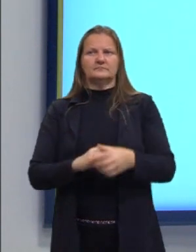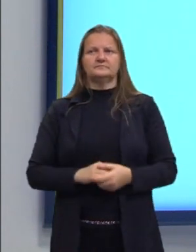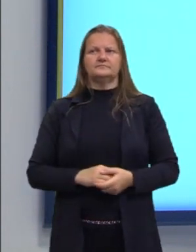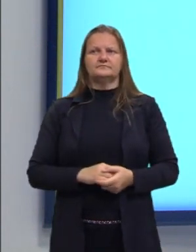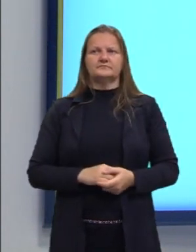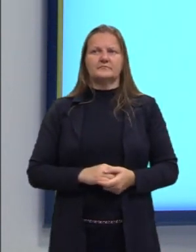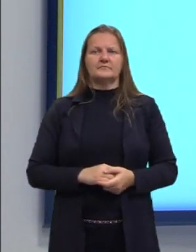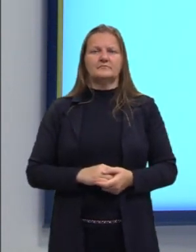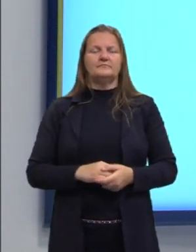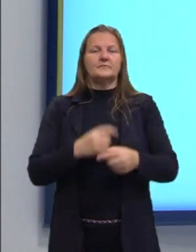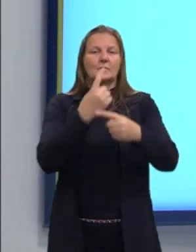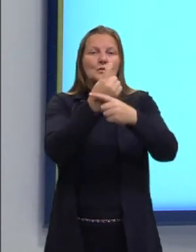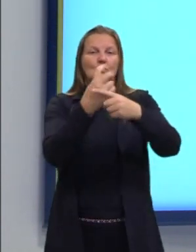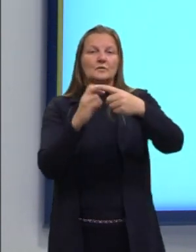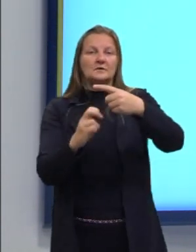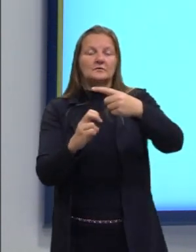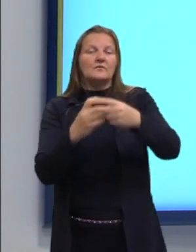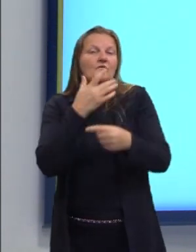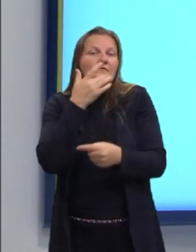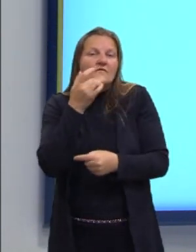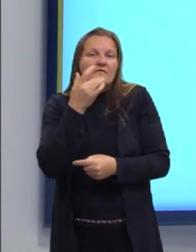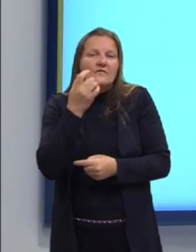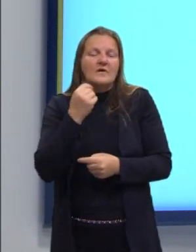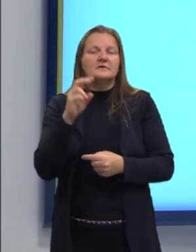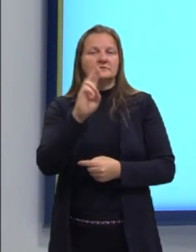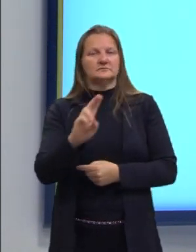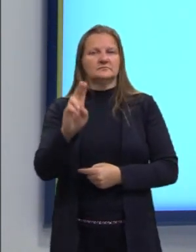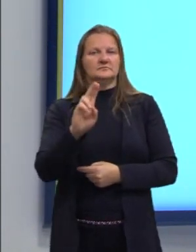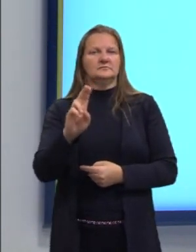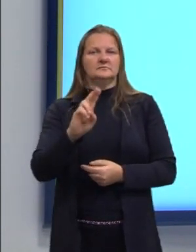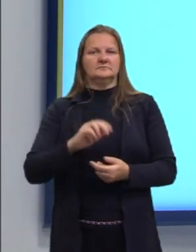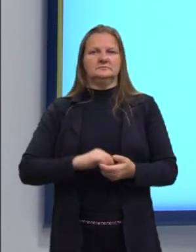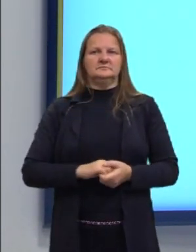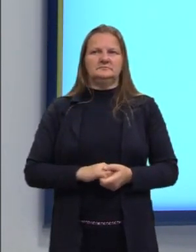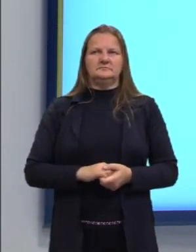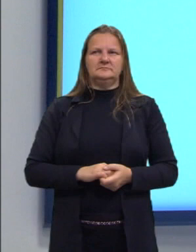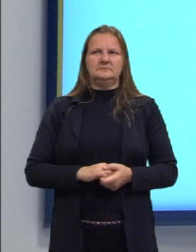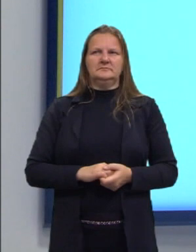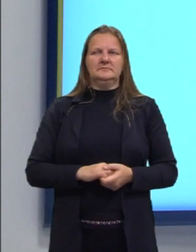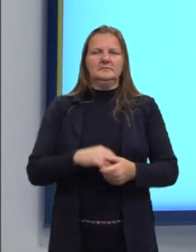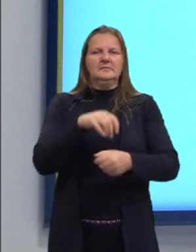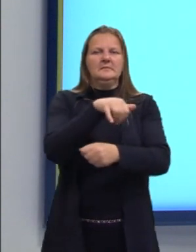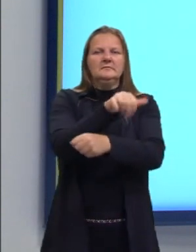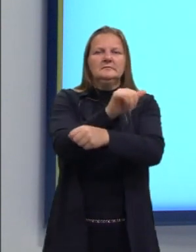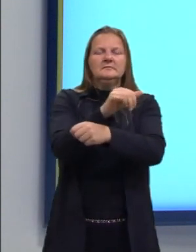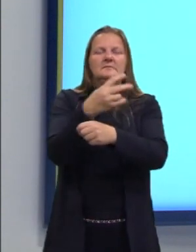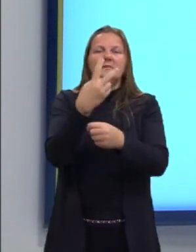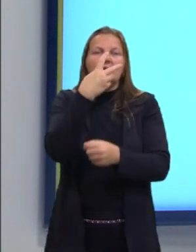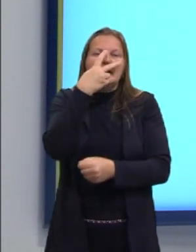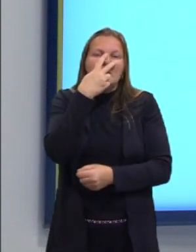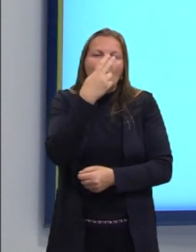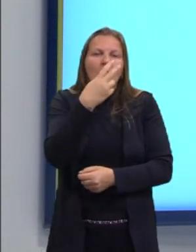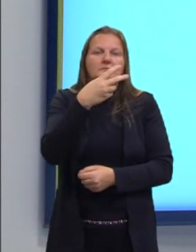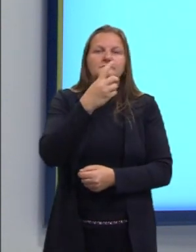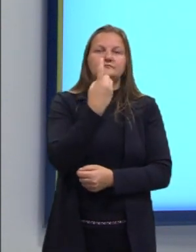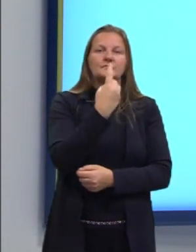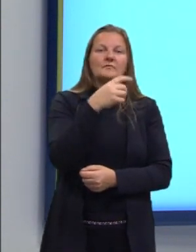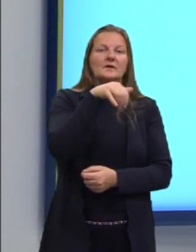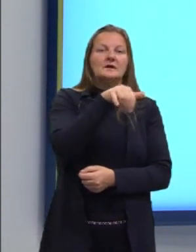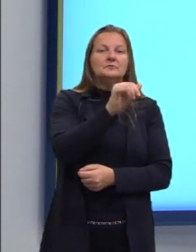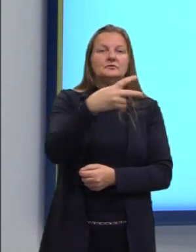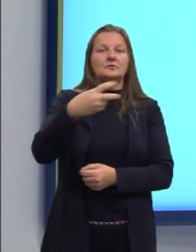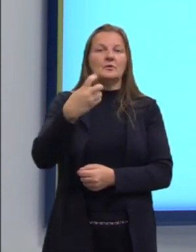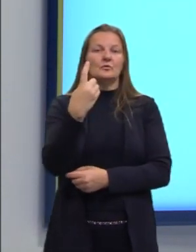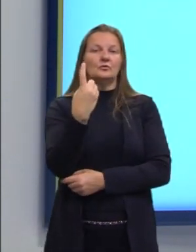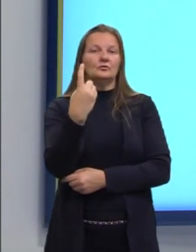Deixei a infração porque a infração é mais fácil da gente utilizar, tá? Então, o Y pode ser escrito como 1